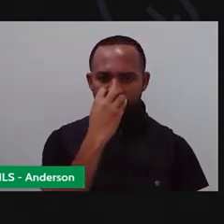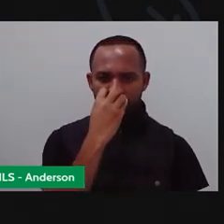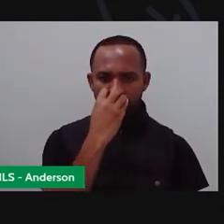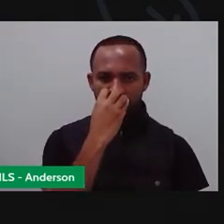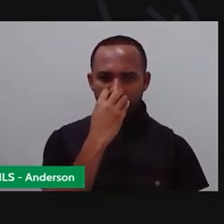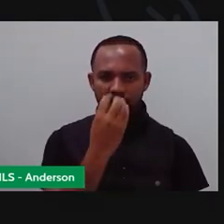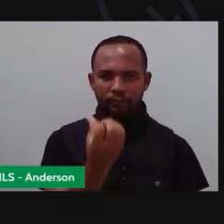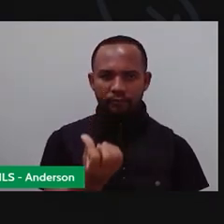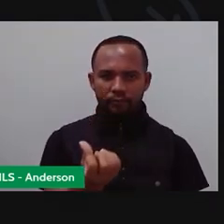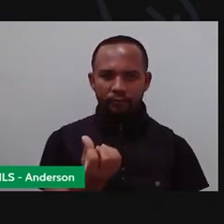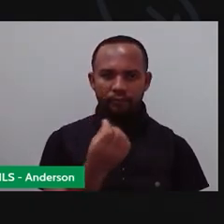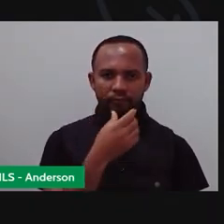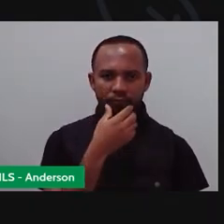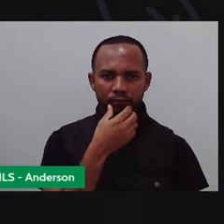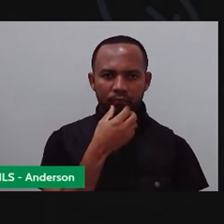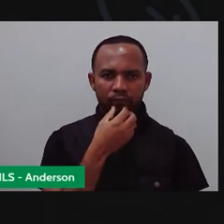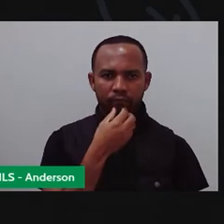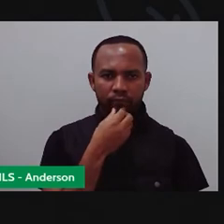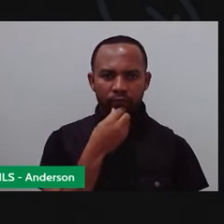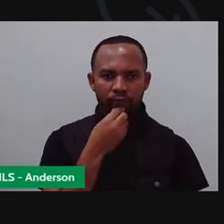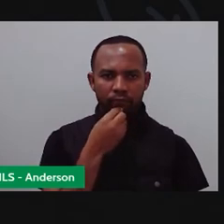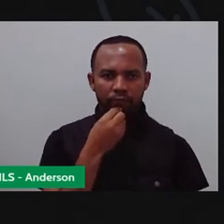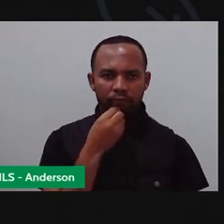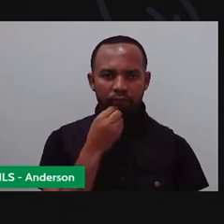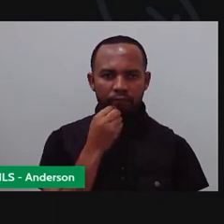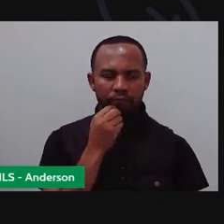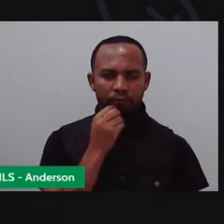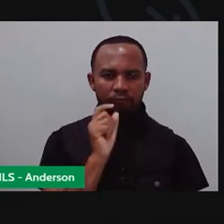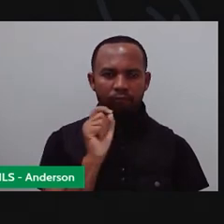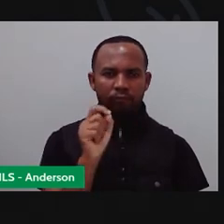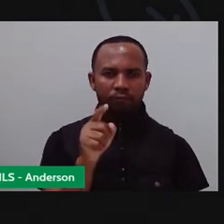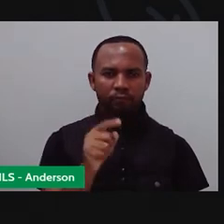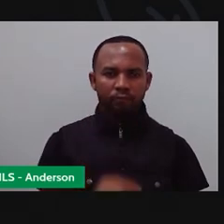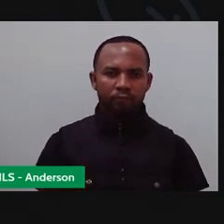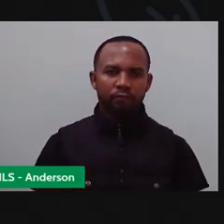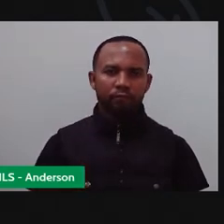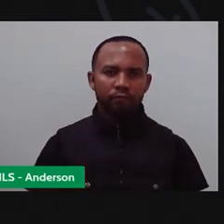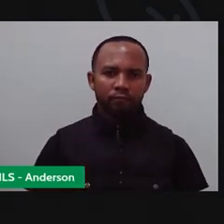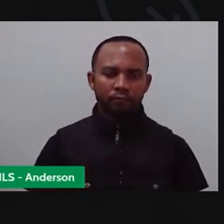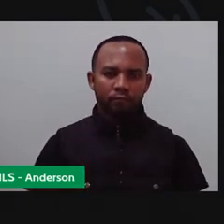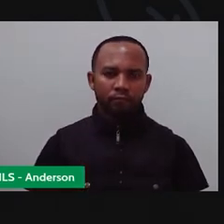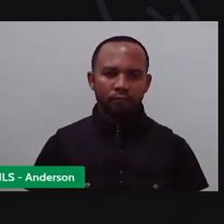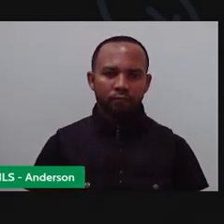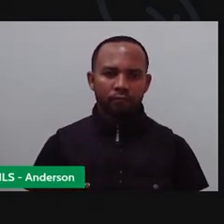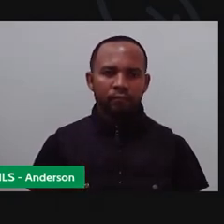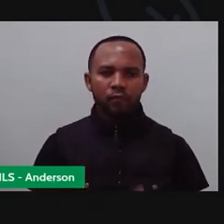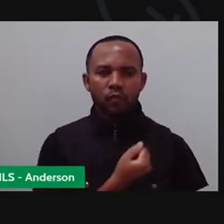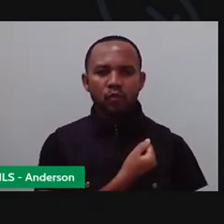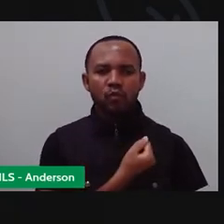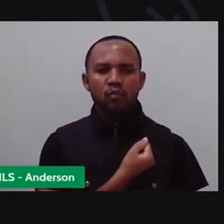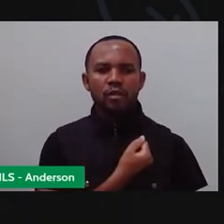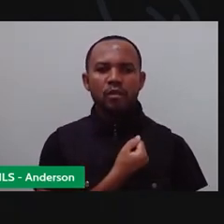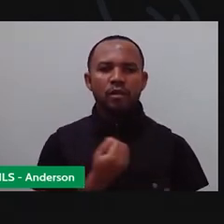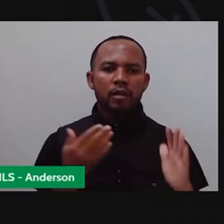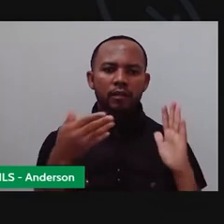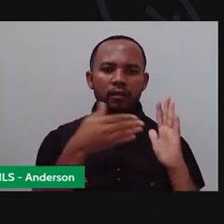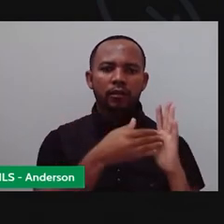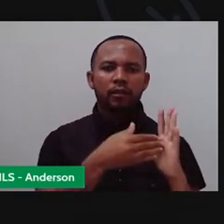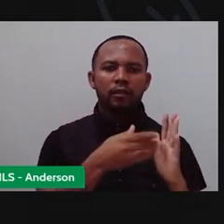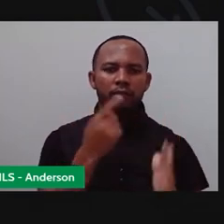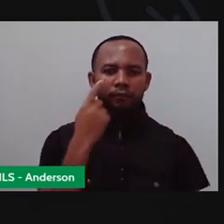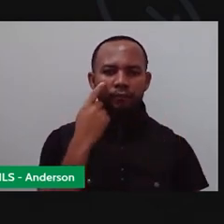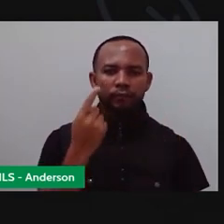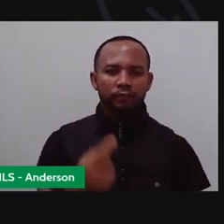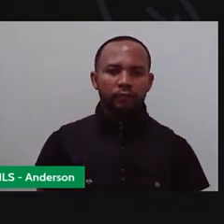certo? Se cachorro são seis, é isso? Eu vou até que numerar, ó, gente. Ó. Um, dois, três,